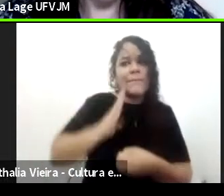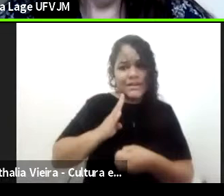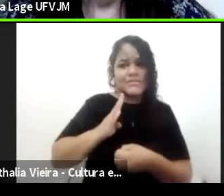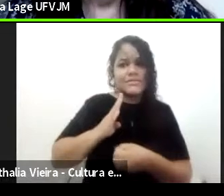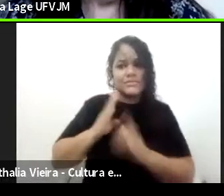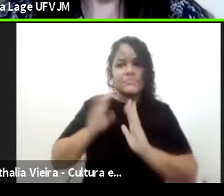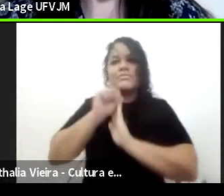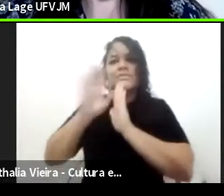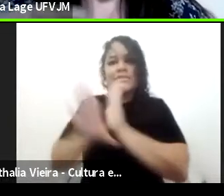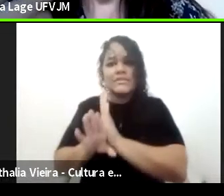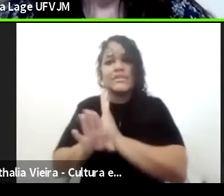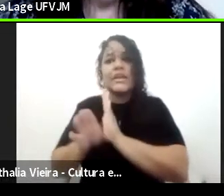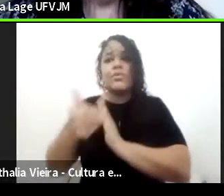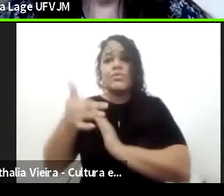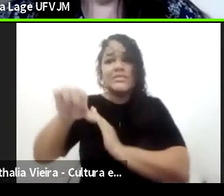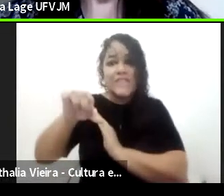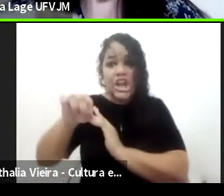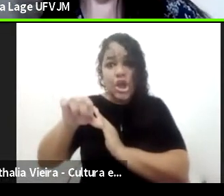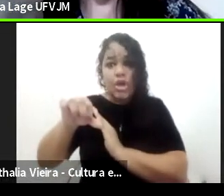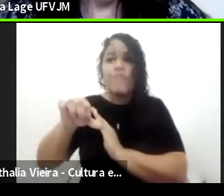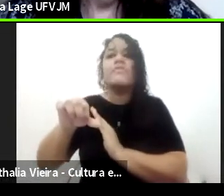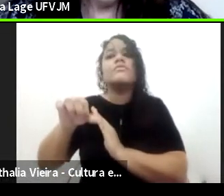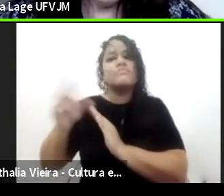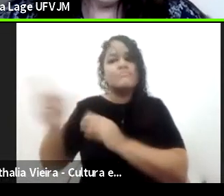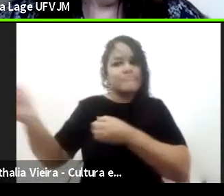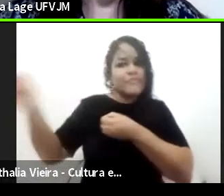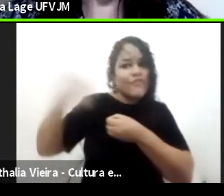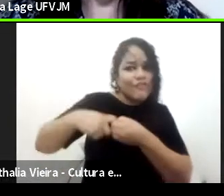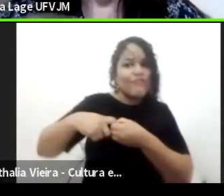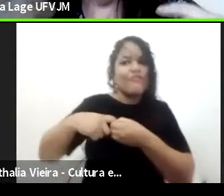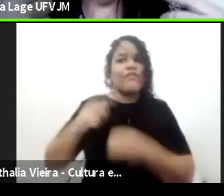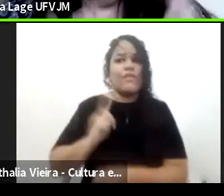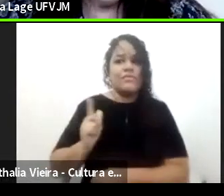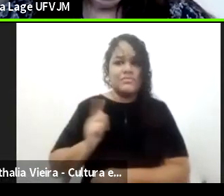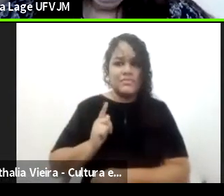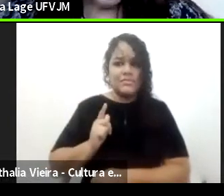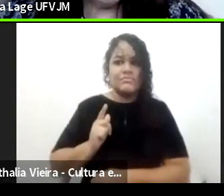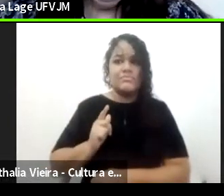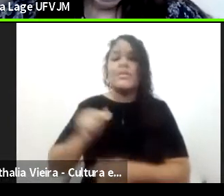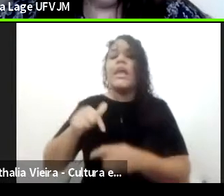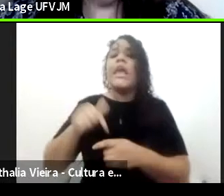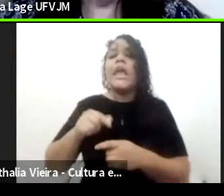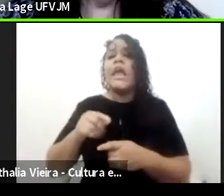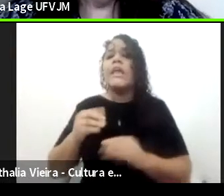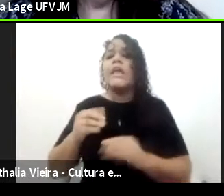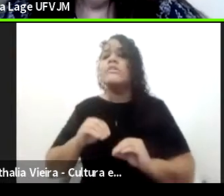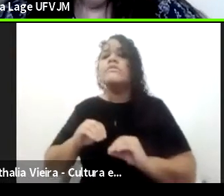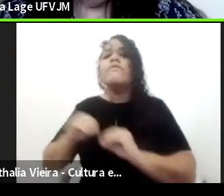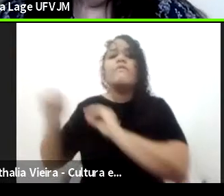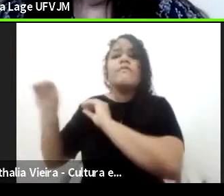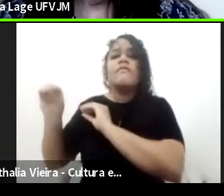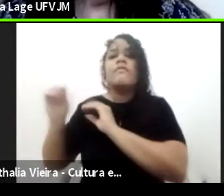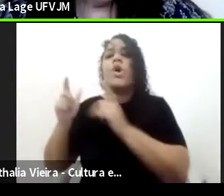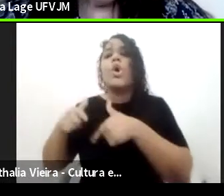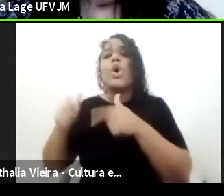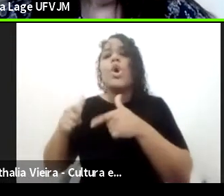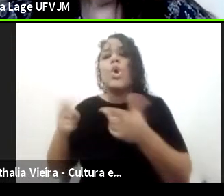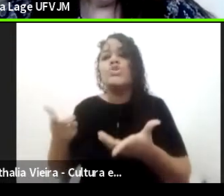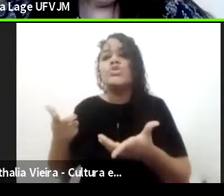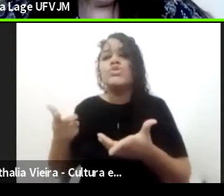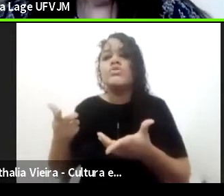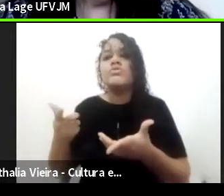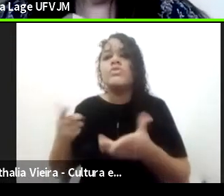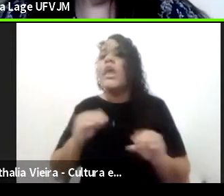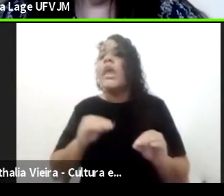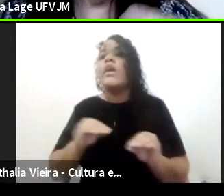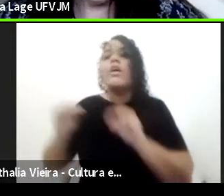retornam, Para onde eles vão? Como eles ficam, né? Como eles se reconfiguram, né? Muitos deles,